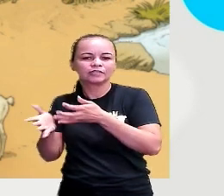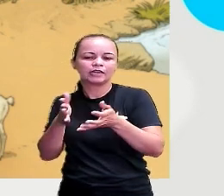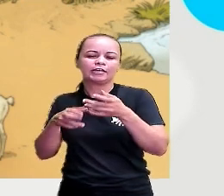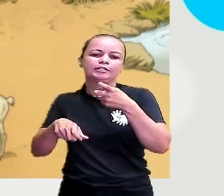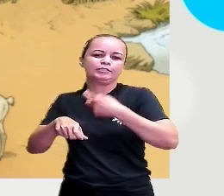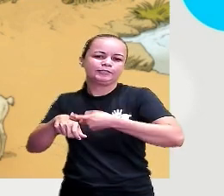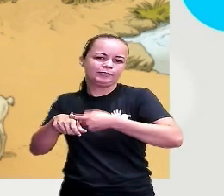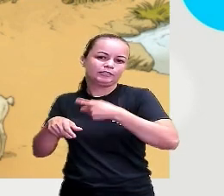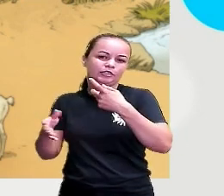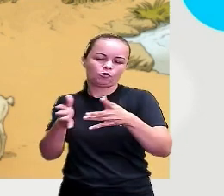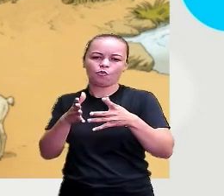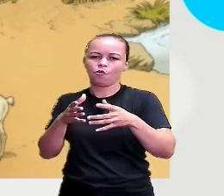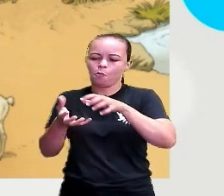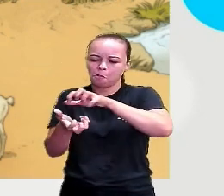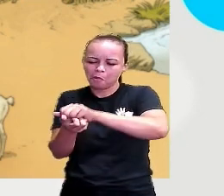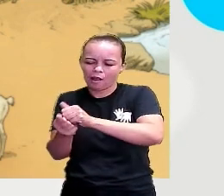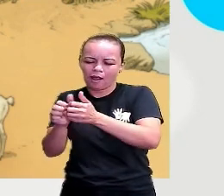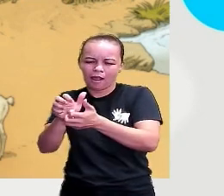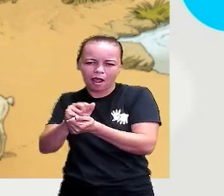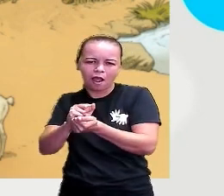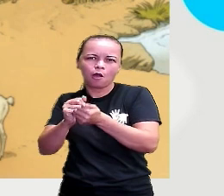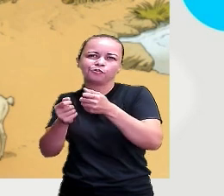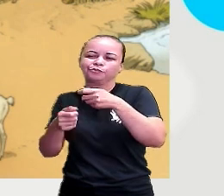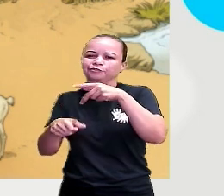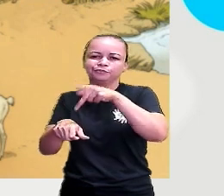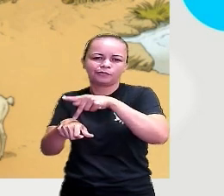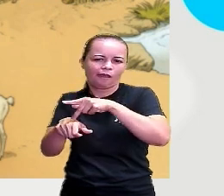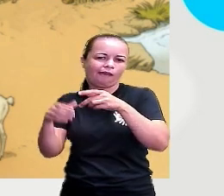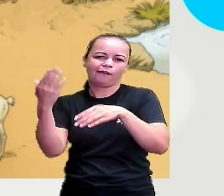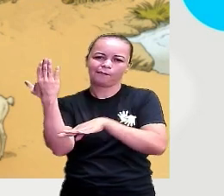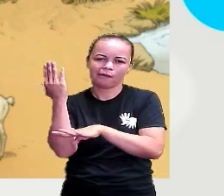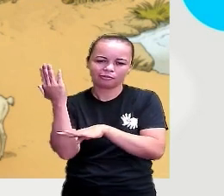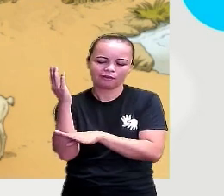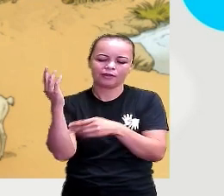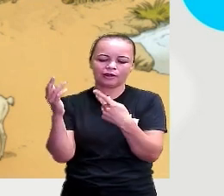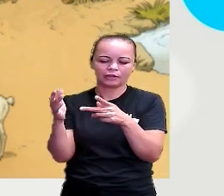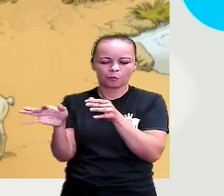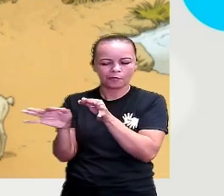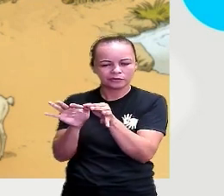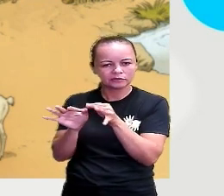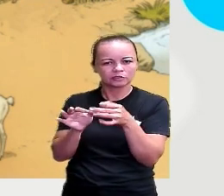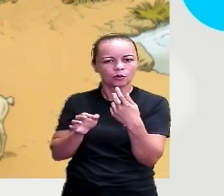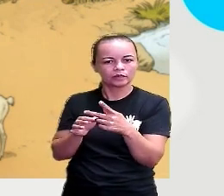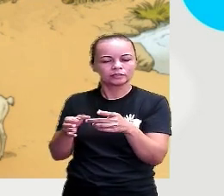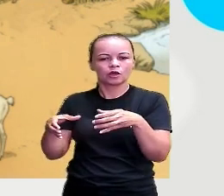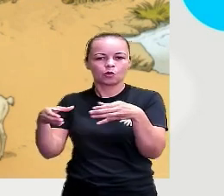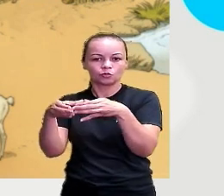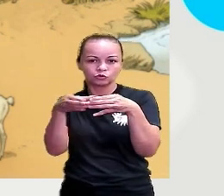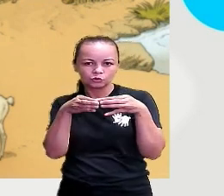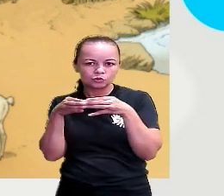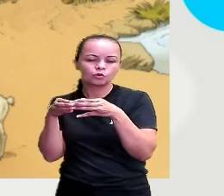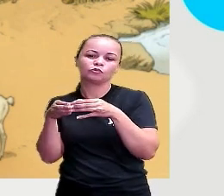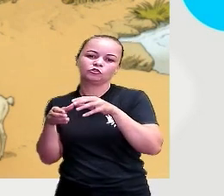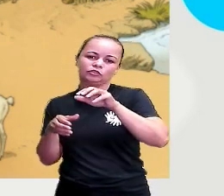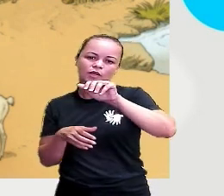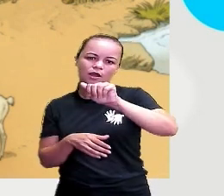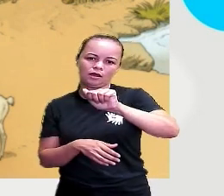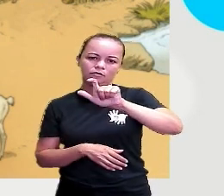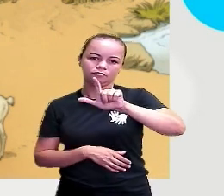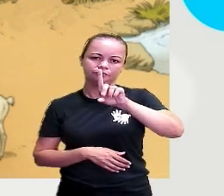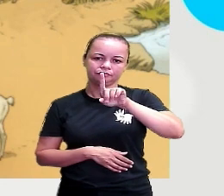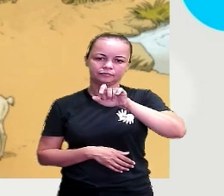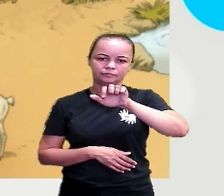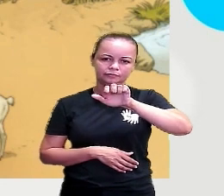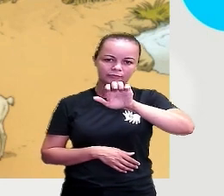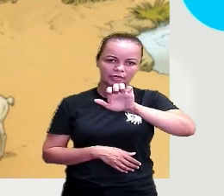com pedras. E aí, eles ficaram mais fixos num lugar só. E surgiram os primeiros povoados, as primeiras aldeias, certo?